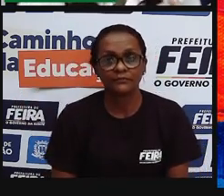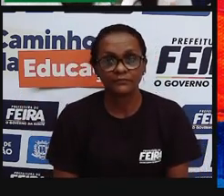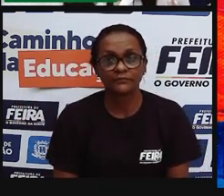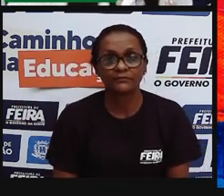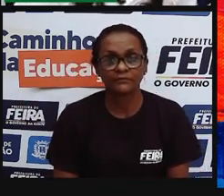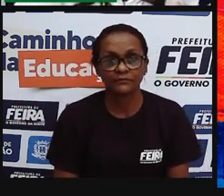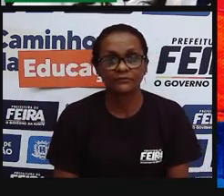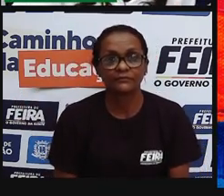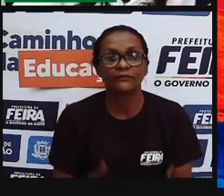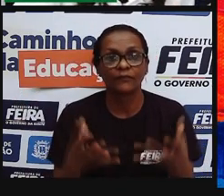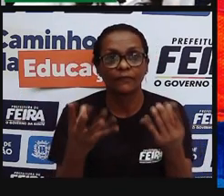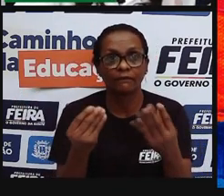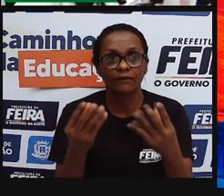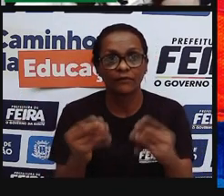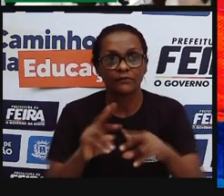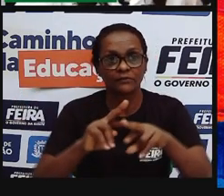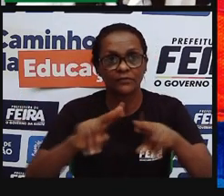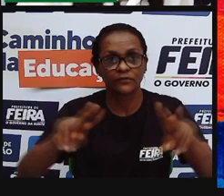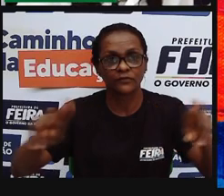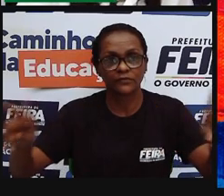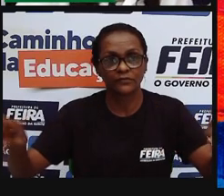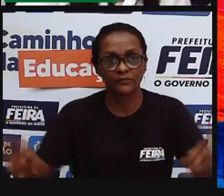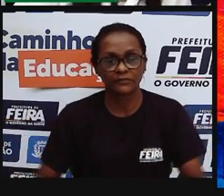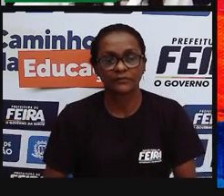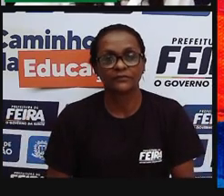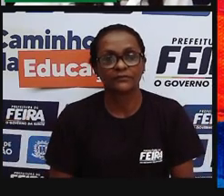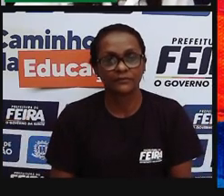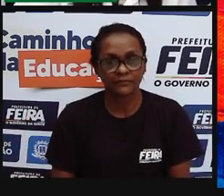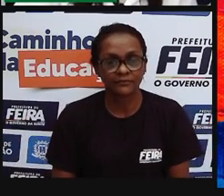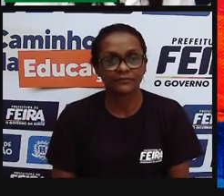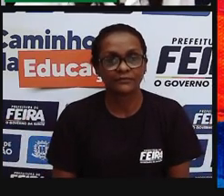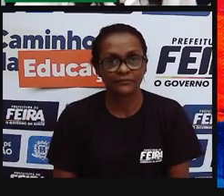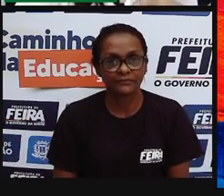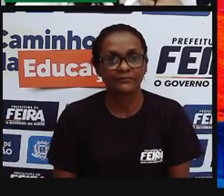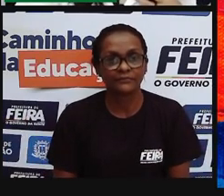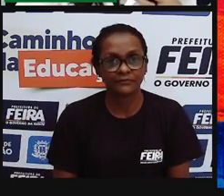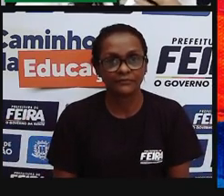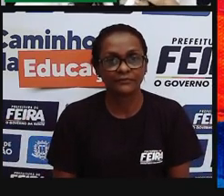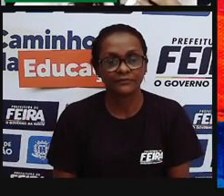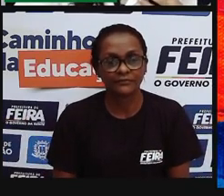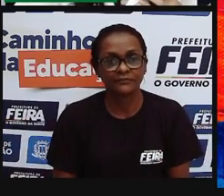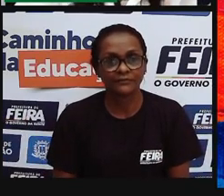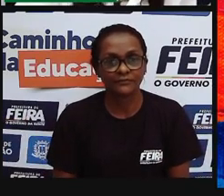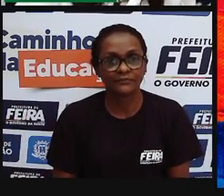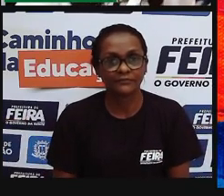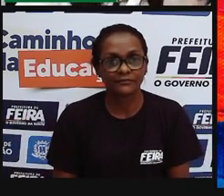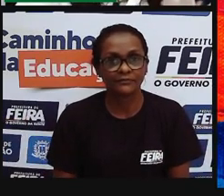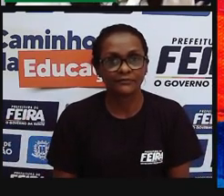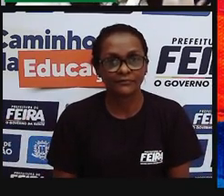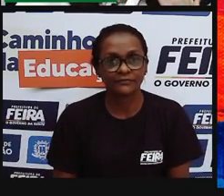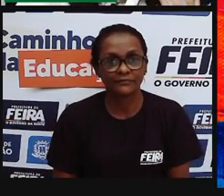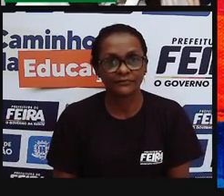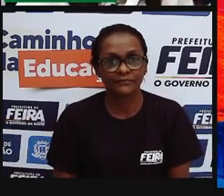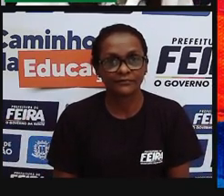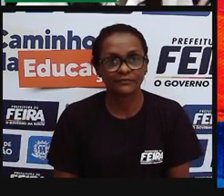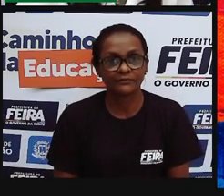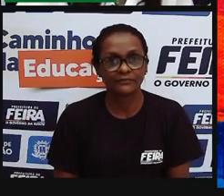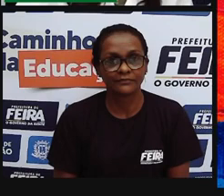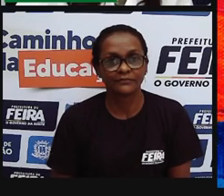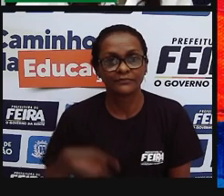encolheu, né, devido, inclusive, a nossa, é, as nossas